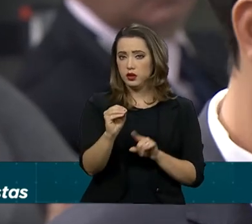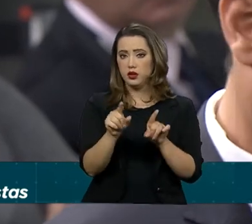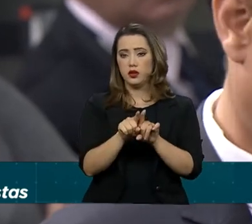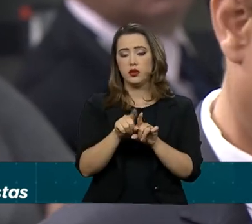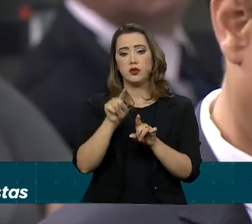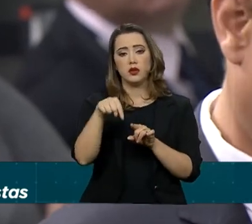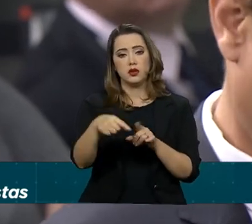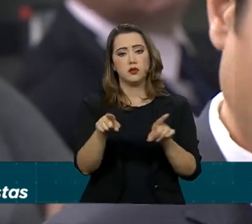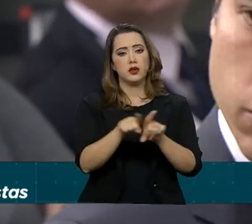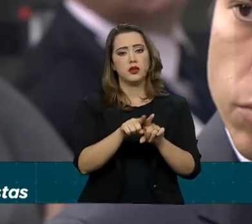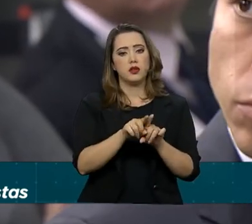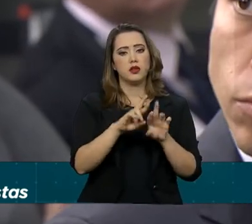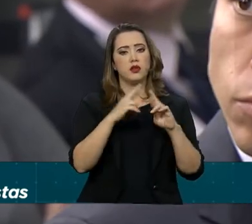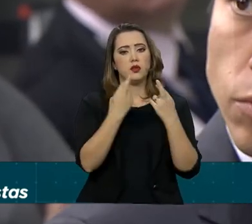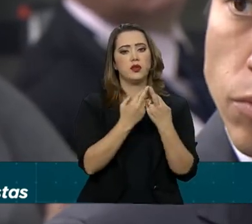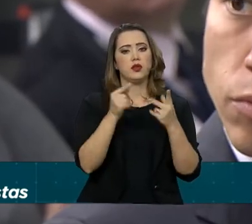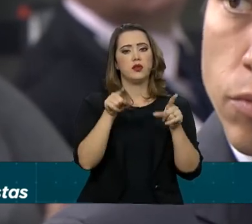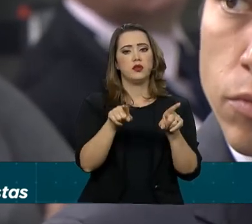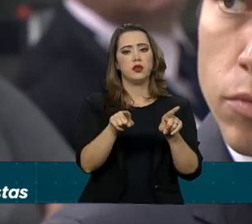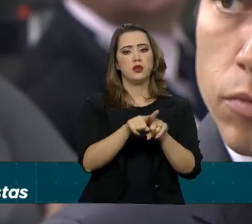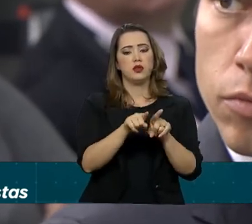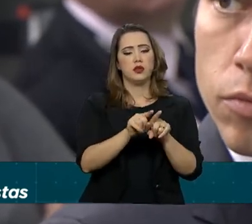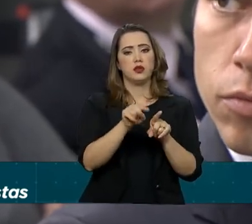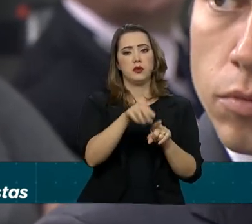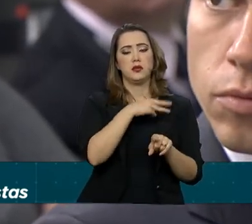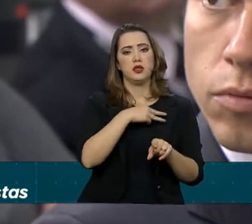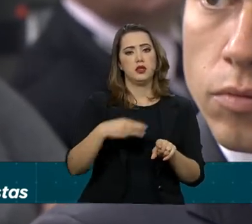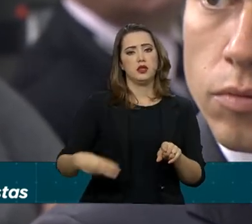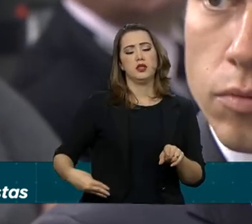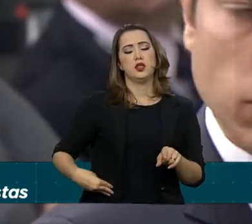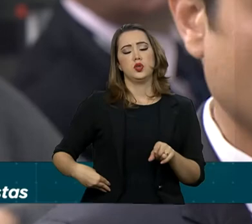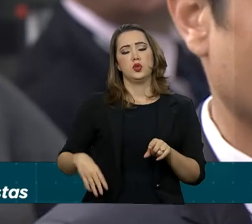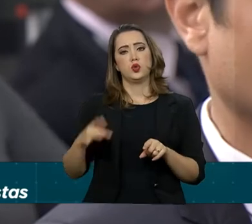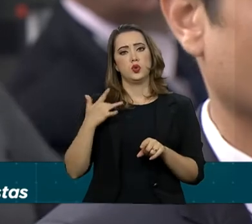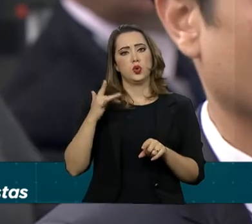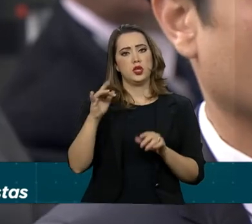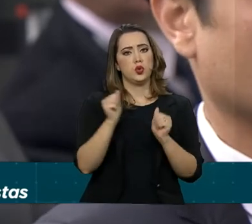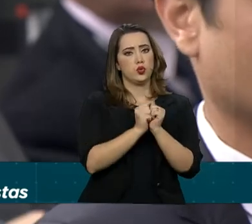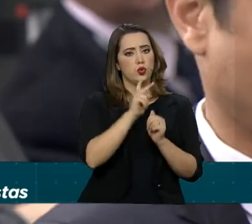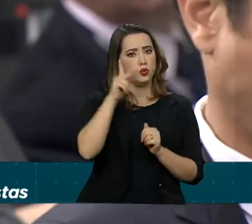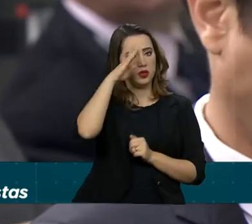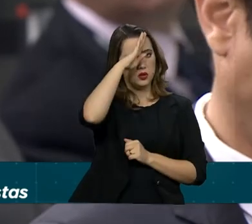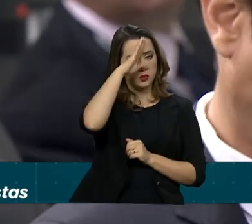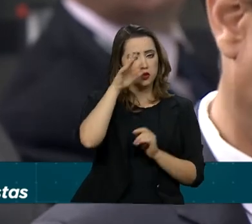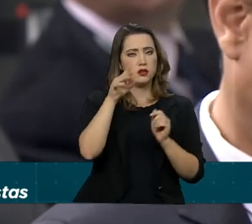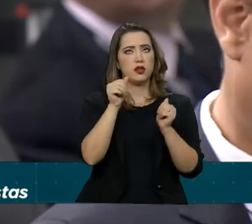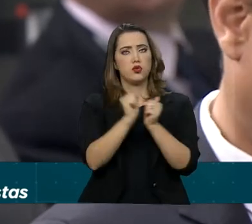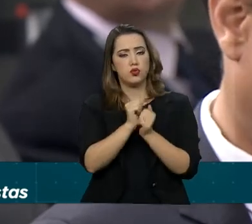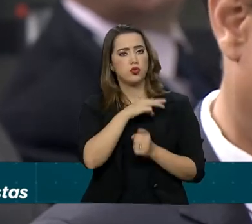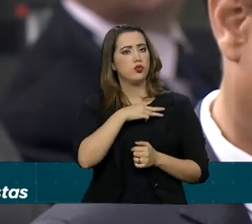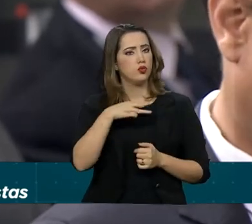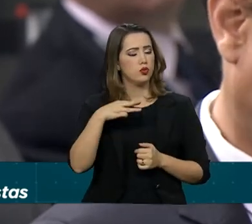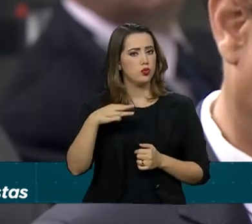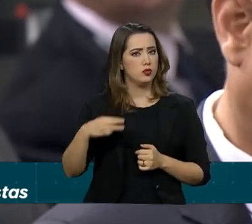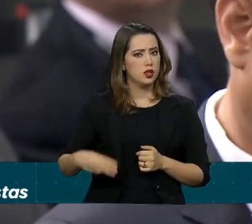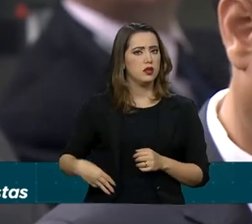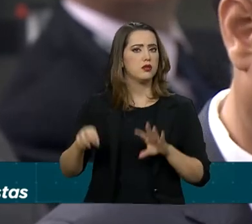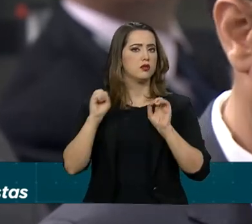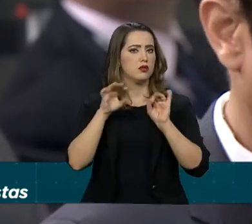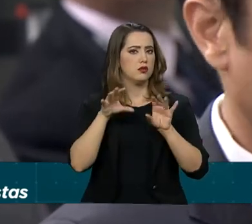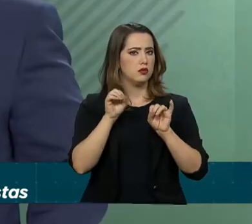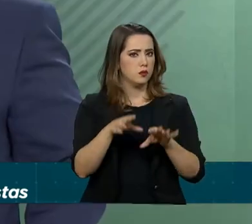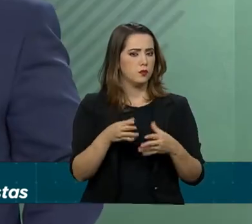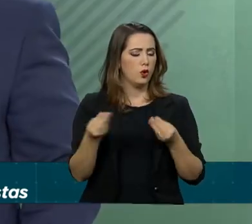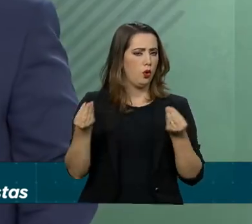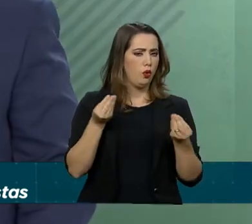durante a agenda do ministro da Educação. O senhor sabe do que foi tratado, se há algum detalhe específico da negociação da nova Previdência?